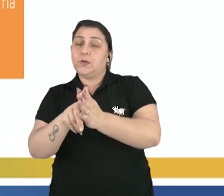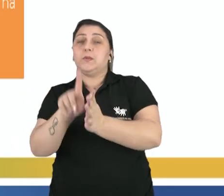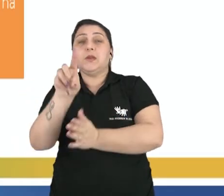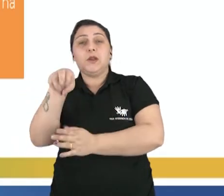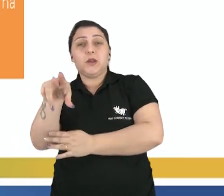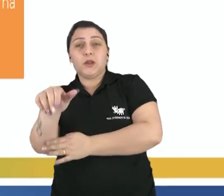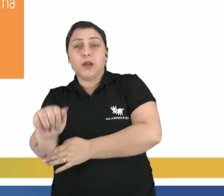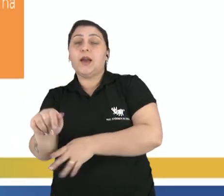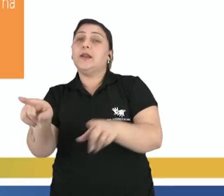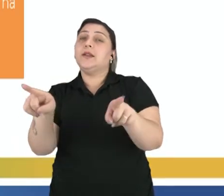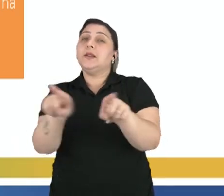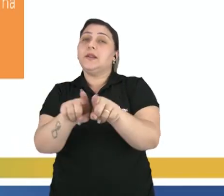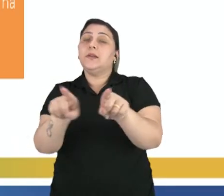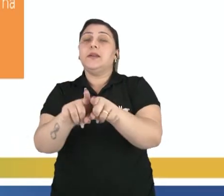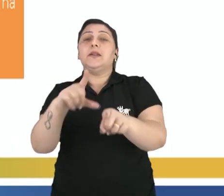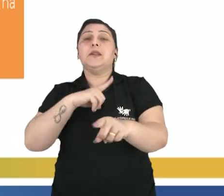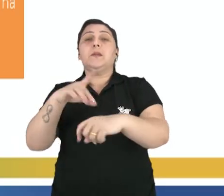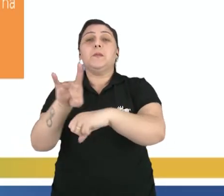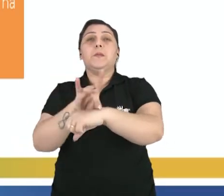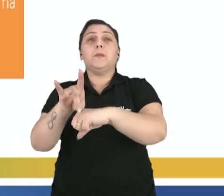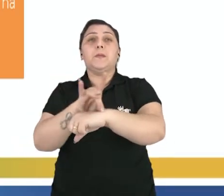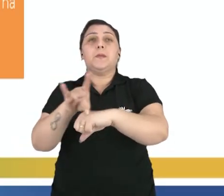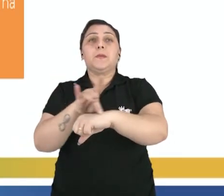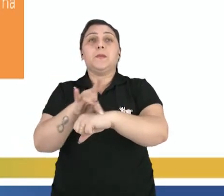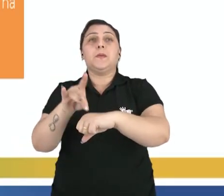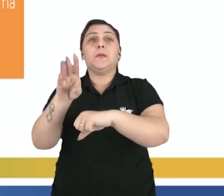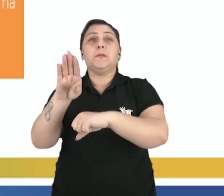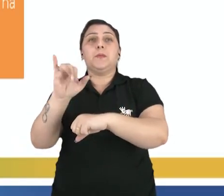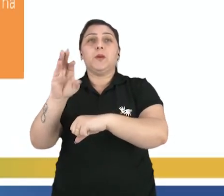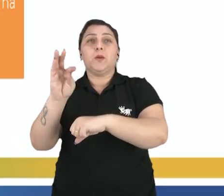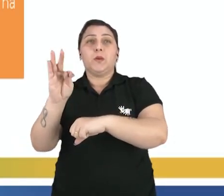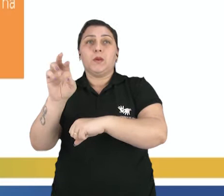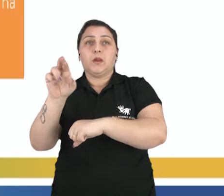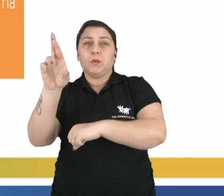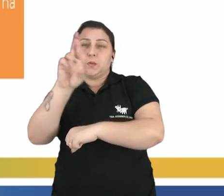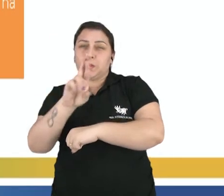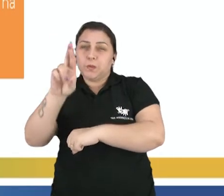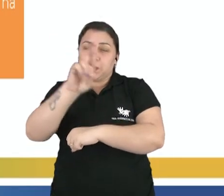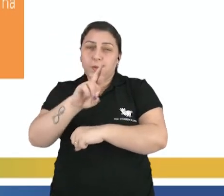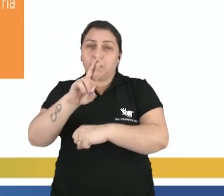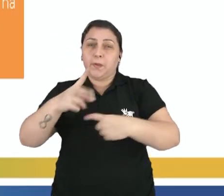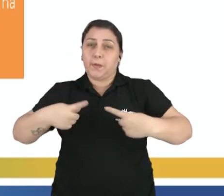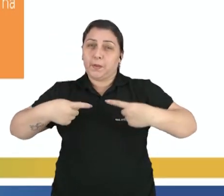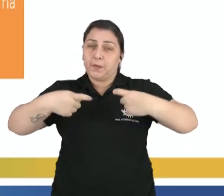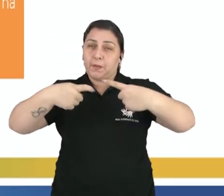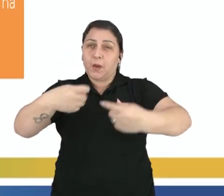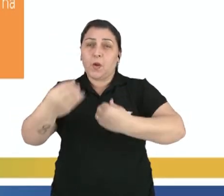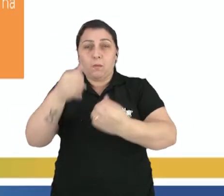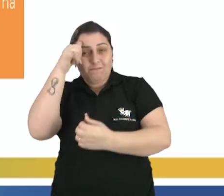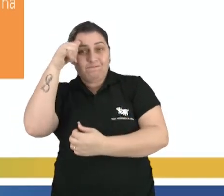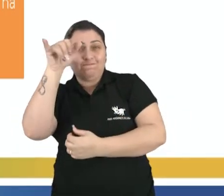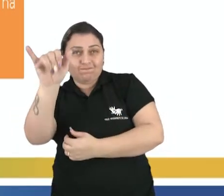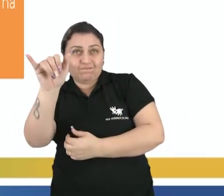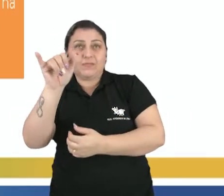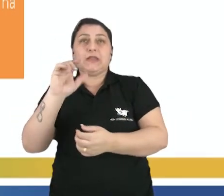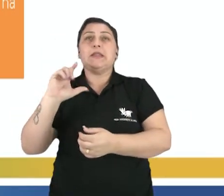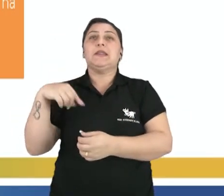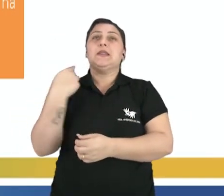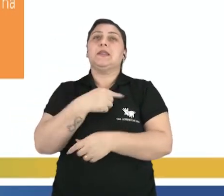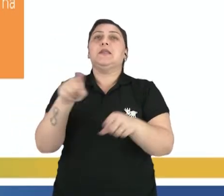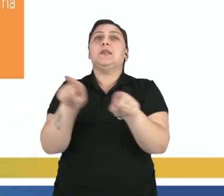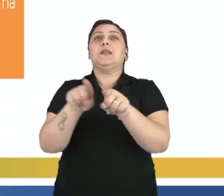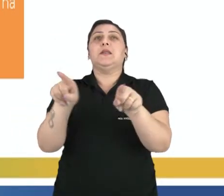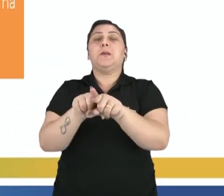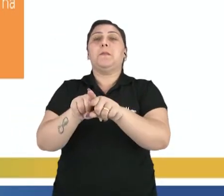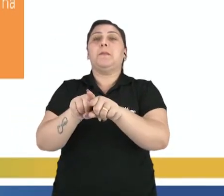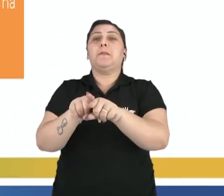o preto, que é a bioterrorismo, que é a investigação das guerras biológicas e como combatê-las. Nós temos o